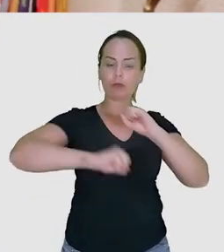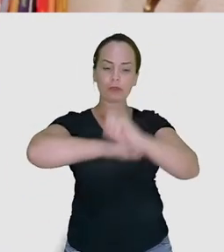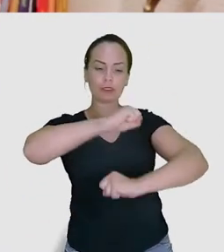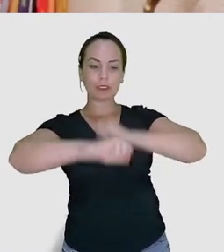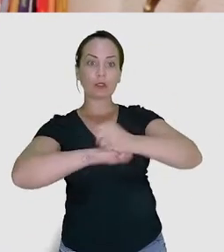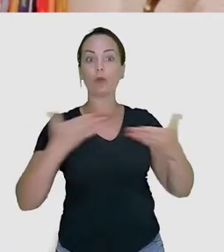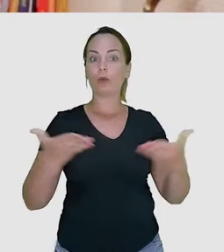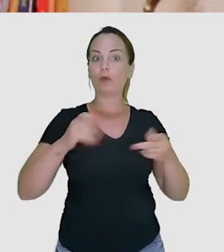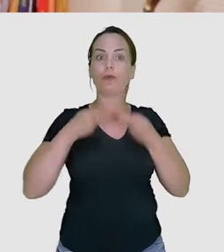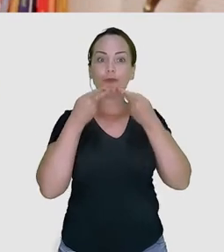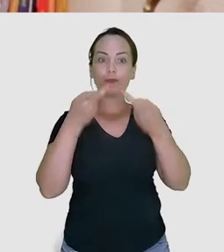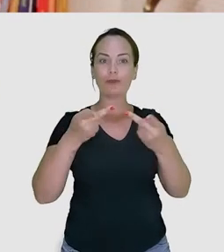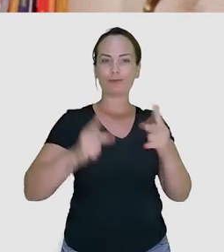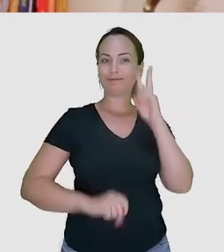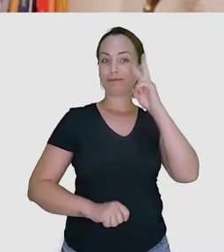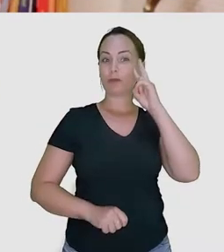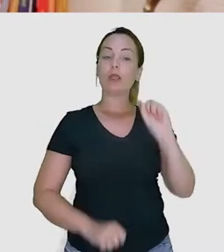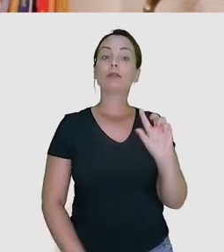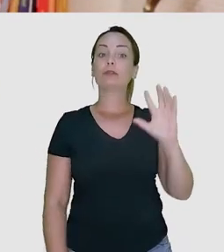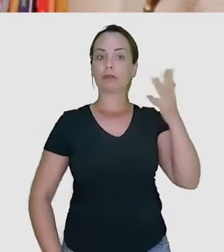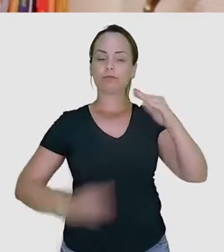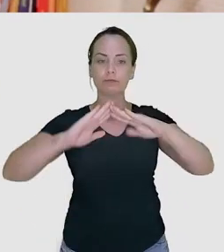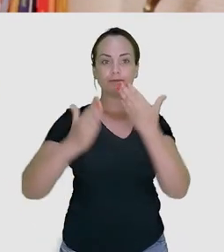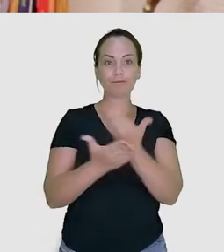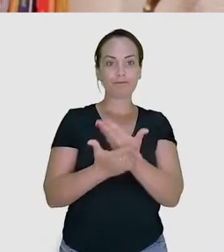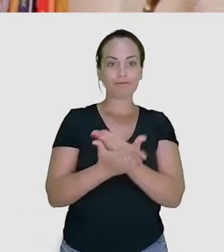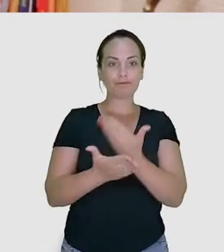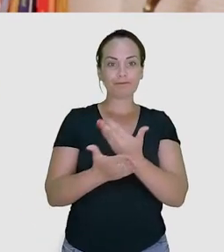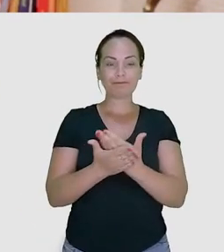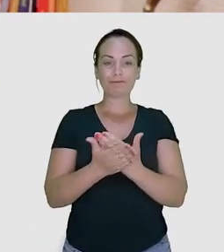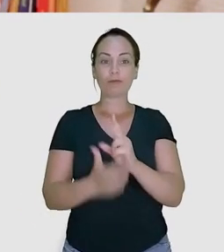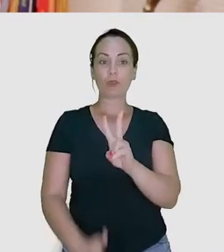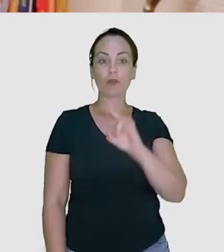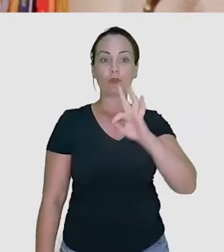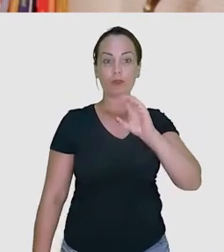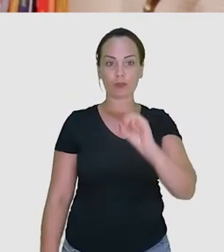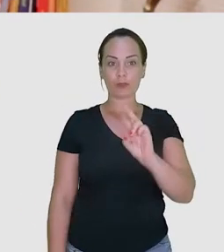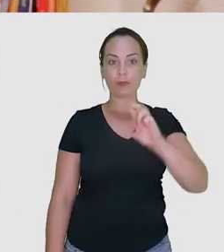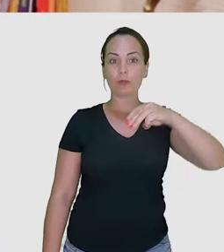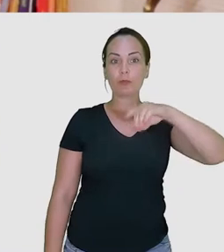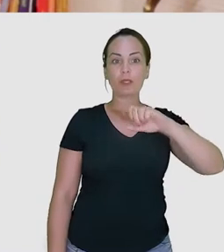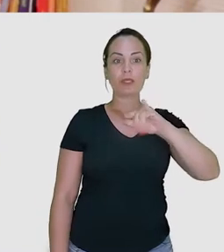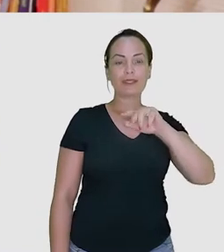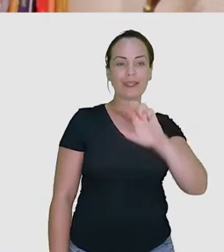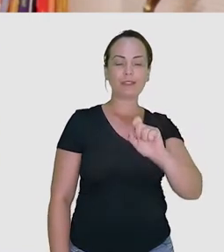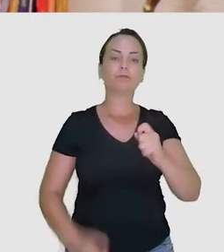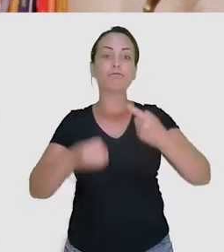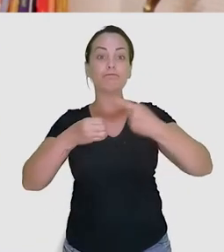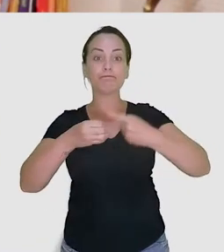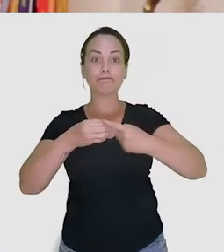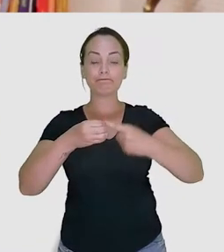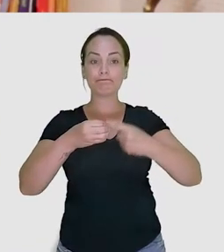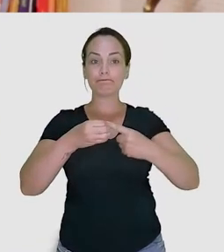contar a história do nosso sistema solar. Hoje, eu vou trazer uma dessas histórias para vocês. Ela está acontecendo na Escola Estadual